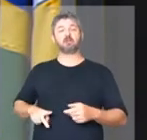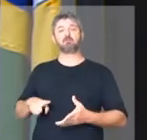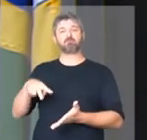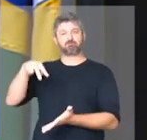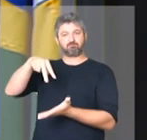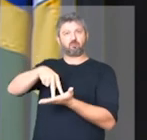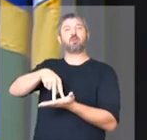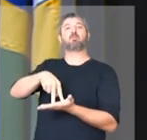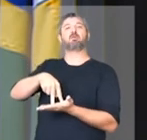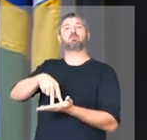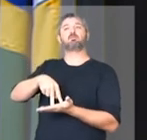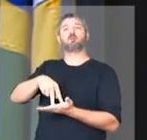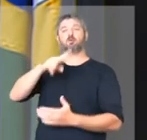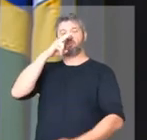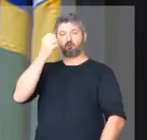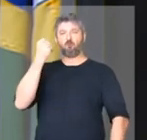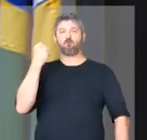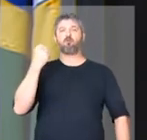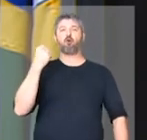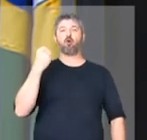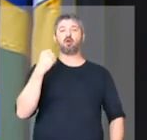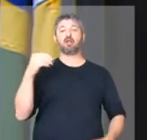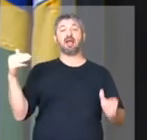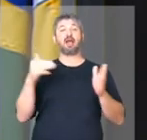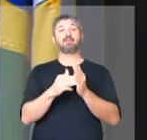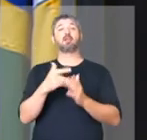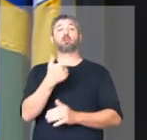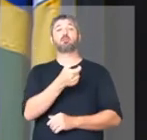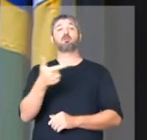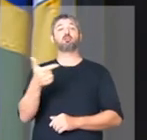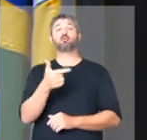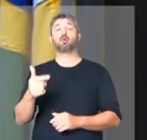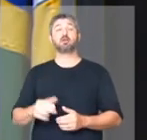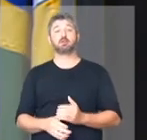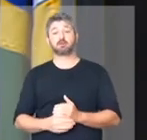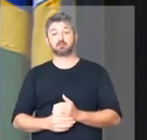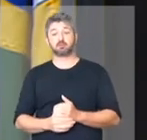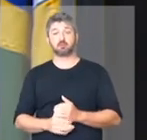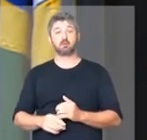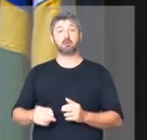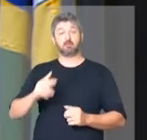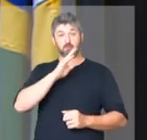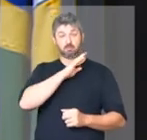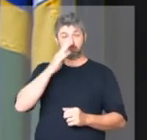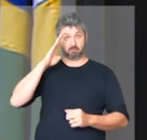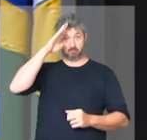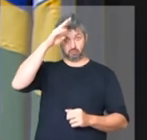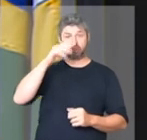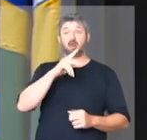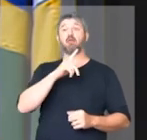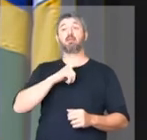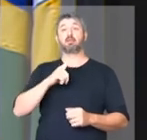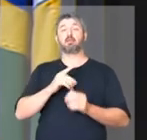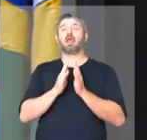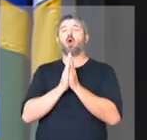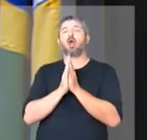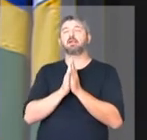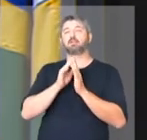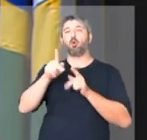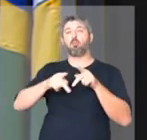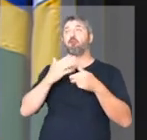firme e forte até 2022. Ele tem a oração do povo brasileiro.